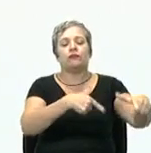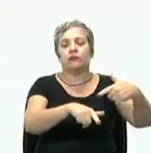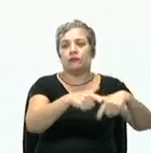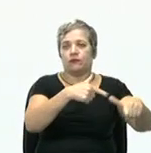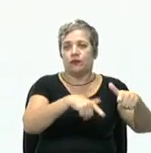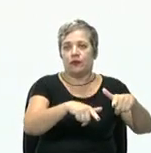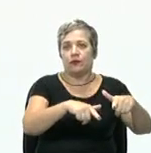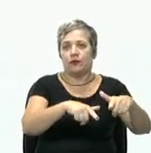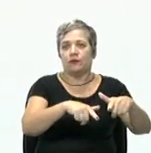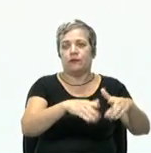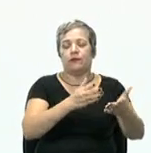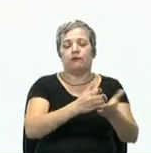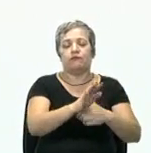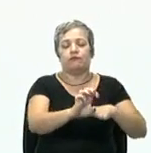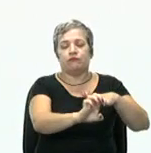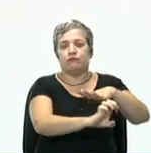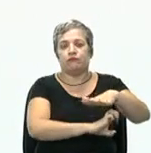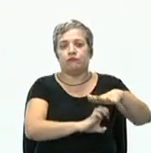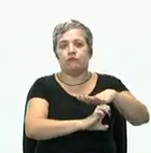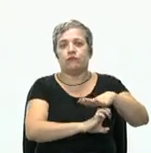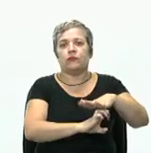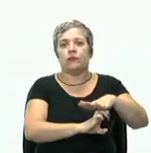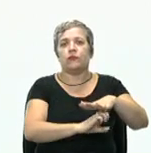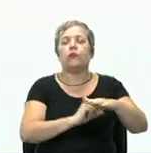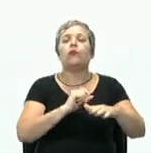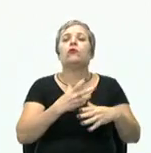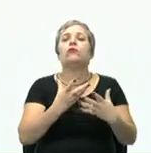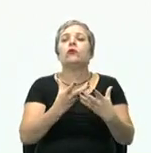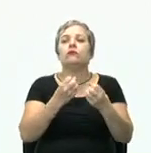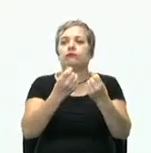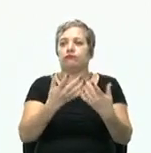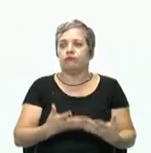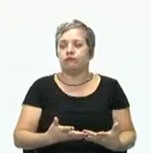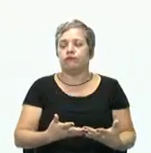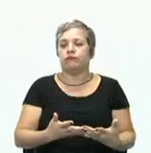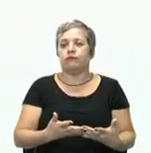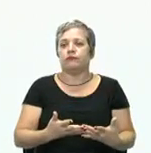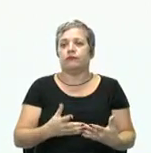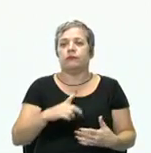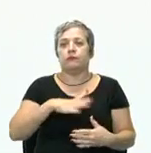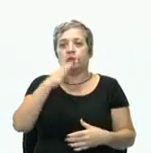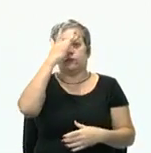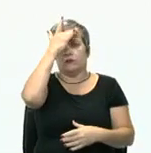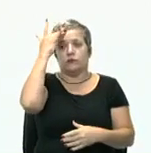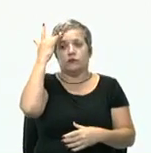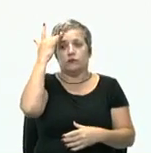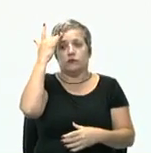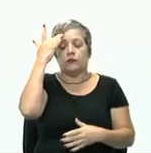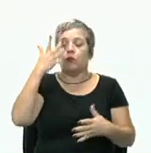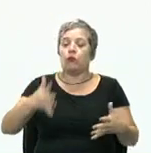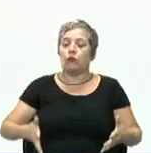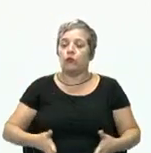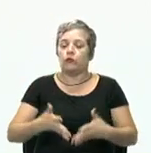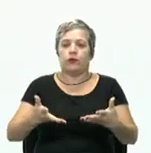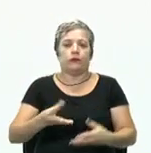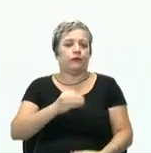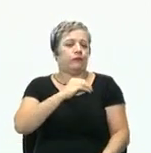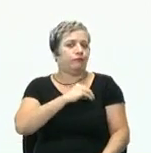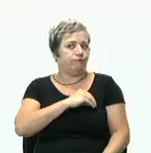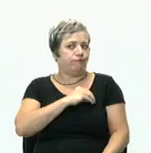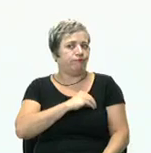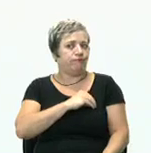atividades organizacionais. E quando eu falo isso, o eu quero dizer, professora? Tem pessoas que são motivadas pelo salário.